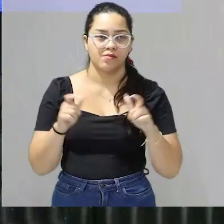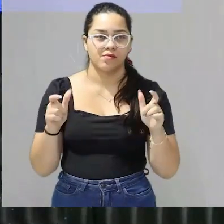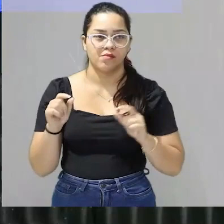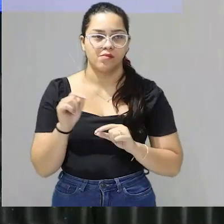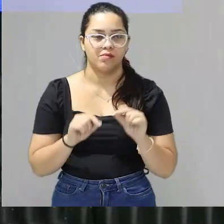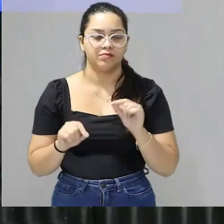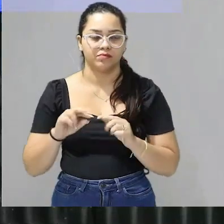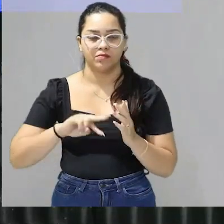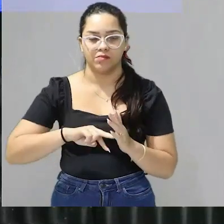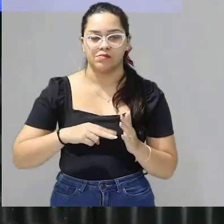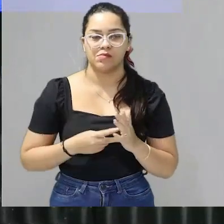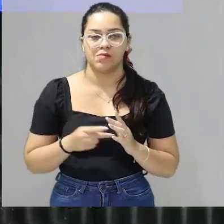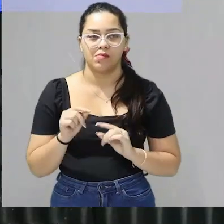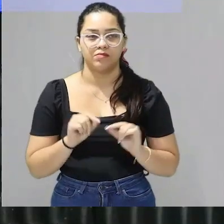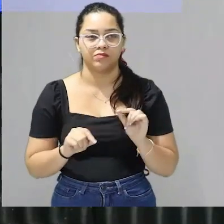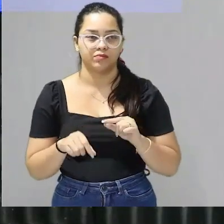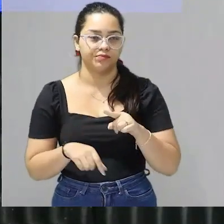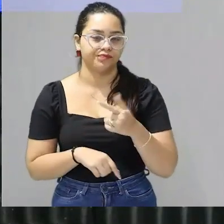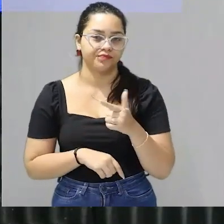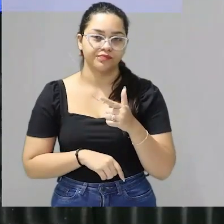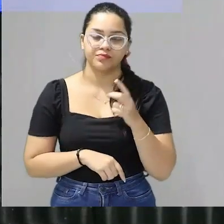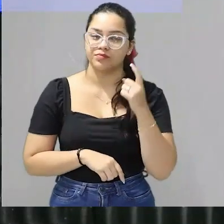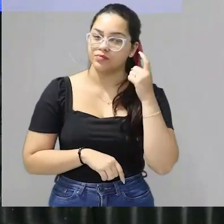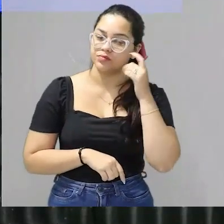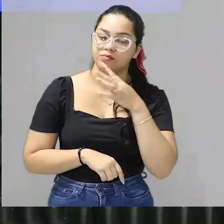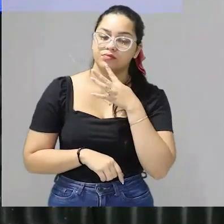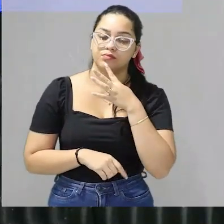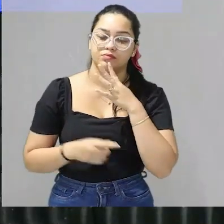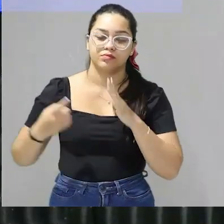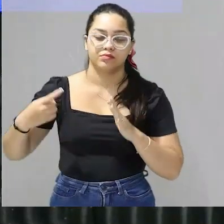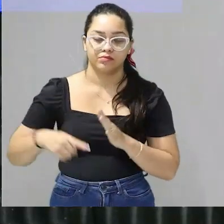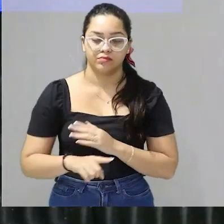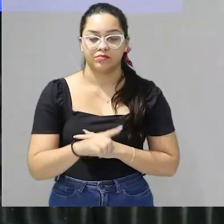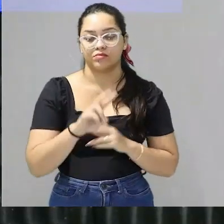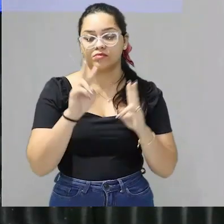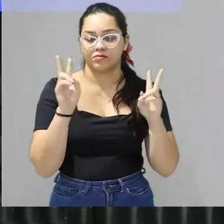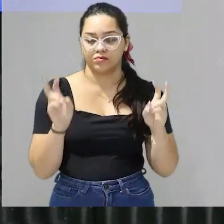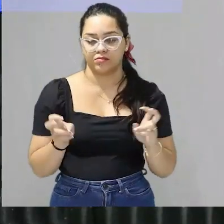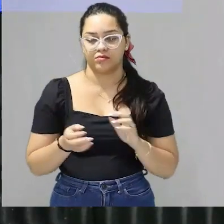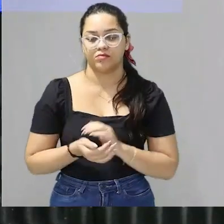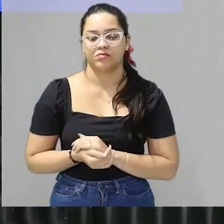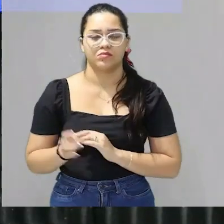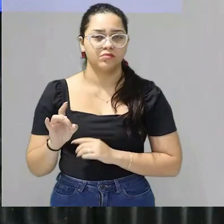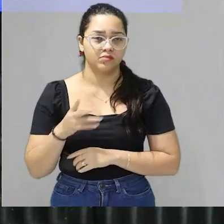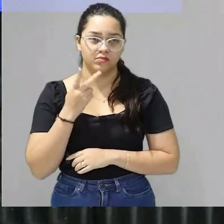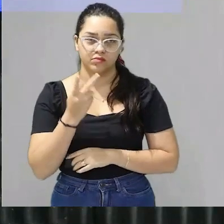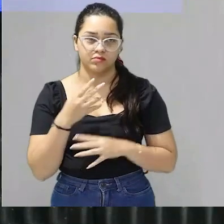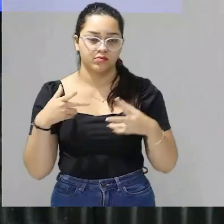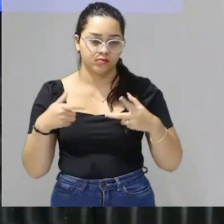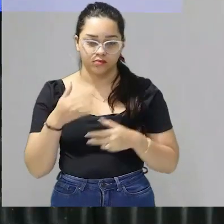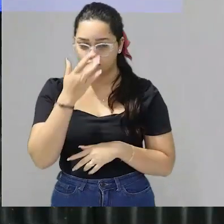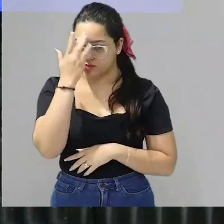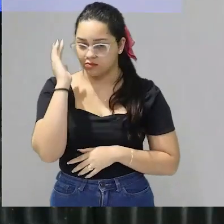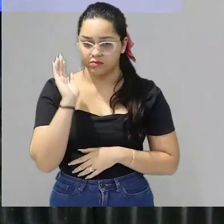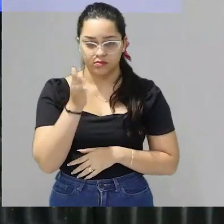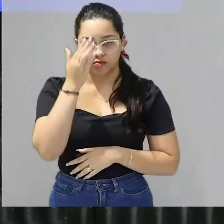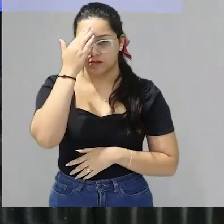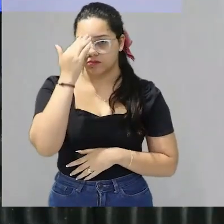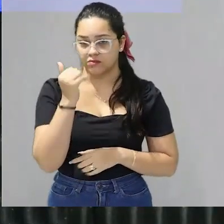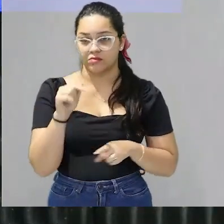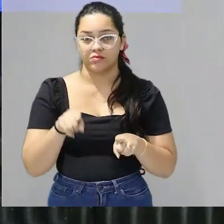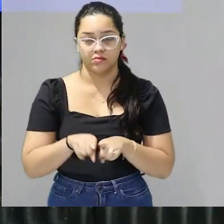genérica significa o que? que você não tem um conhecimento aprofundado sobre aquele tema você só está falando que todo mundo já sabe